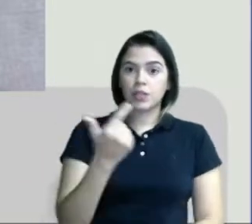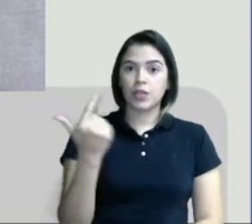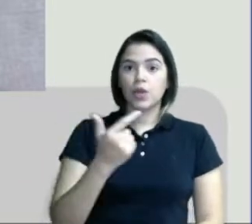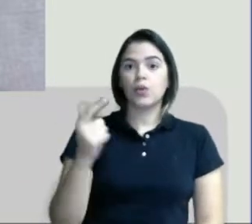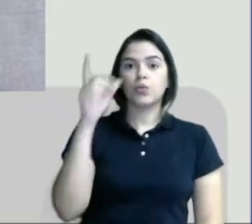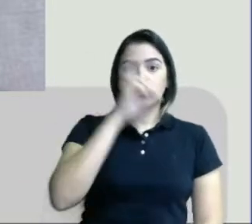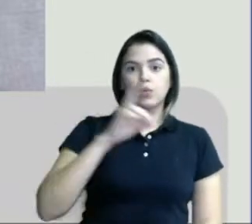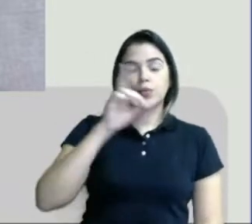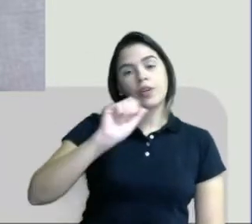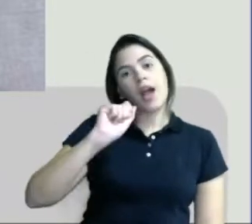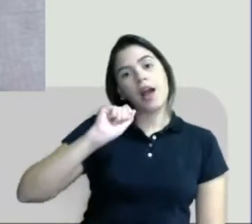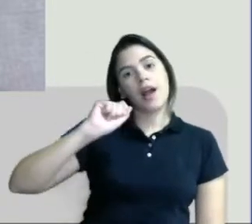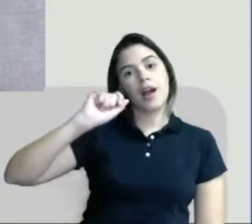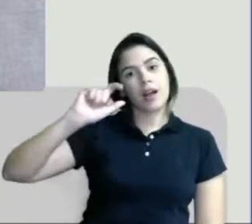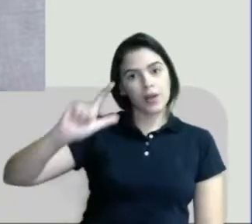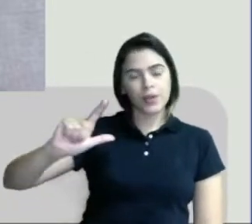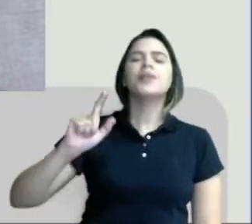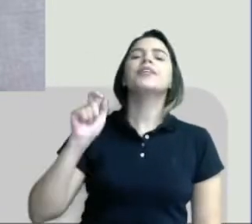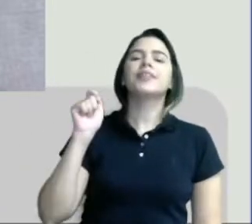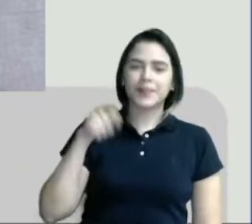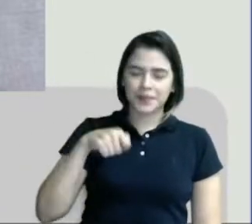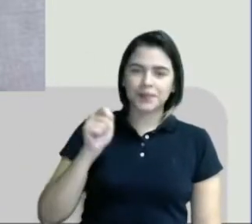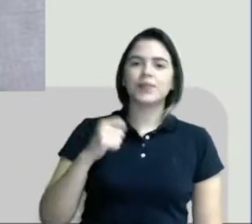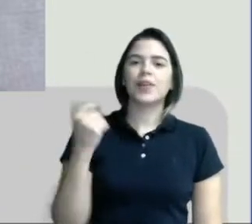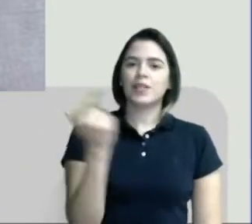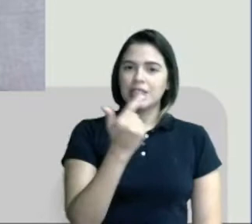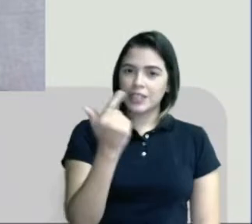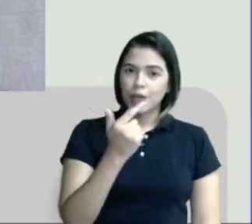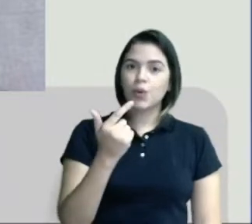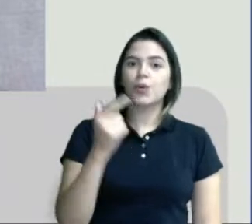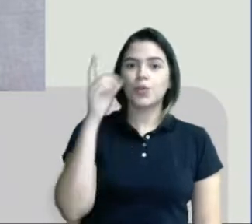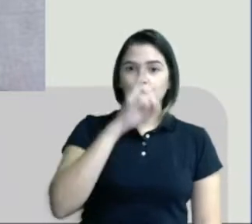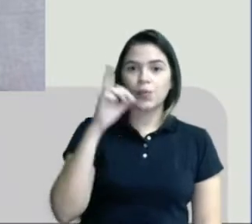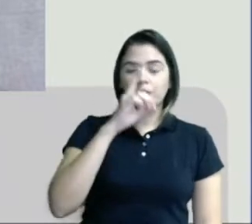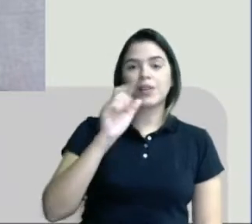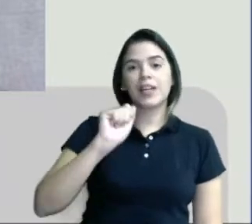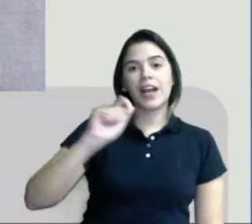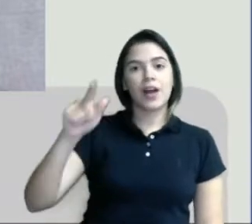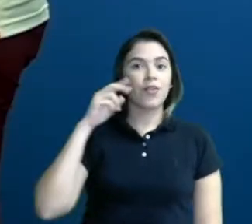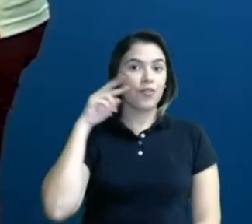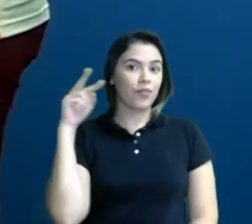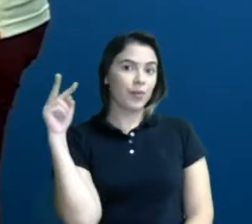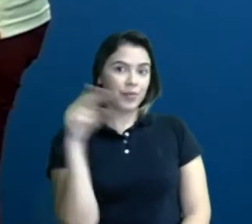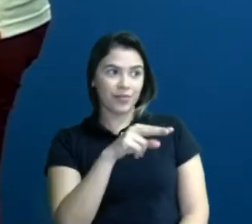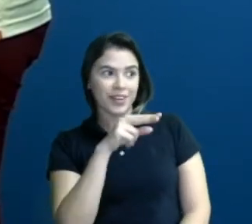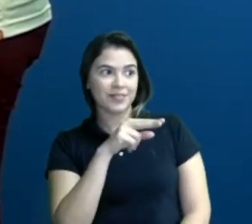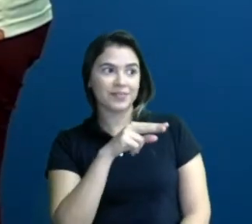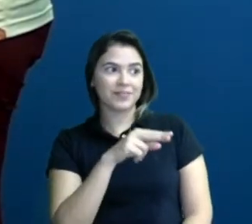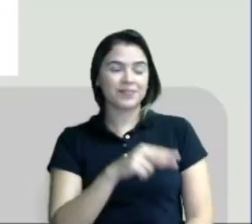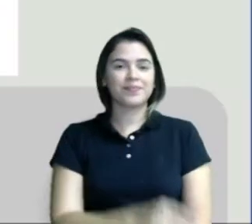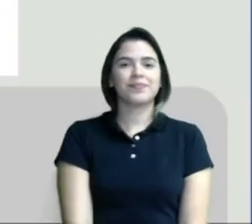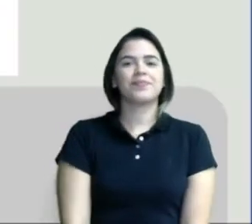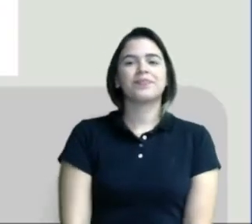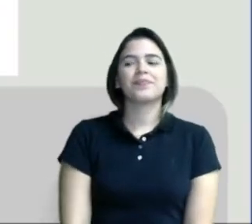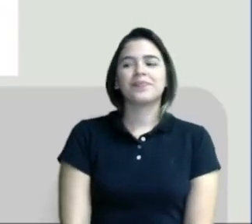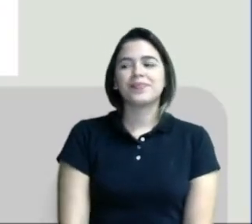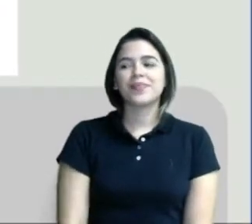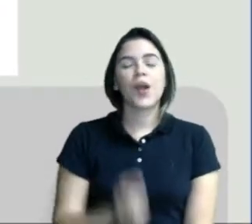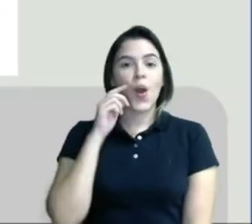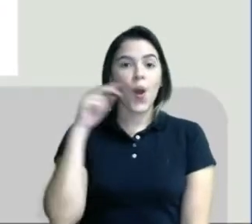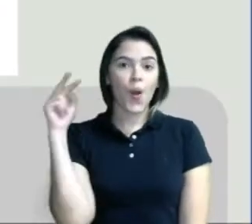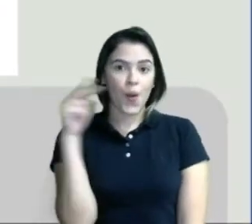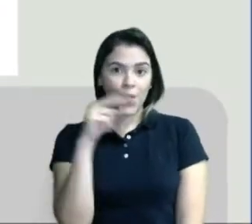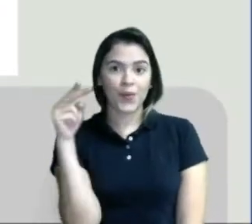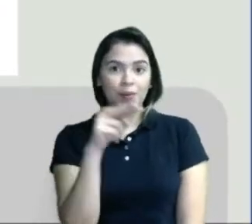agosto. Isso mesmo. No segundo domingo de agosto. Vamos ver no calendário. Olha o